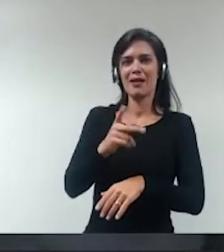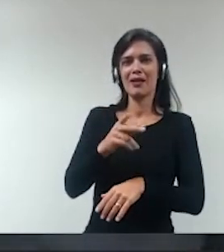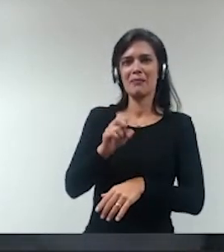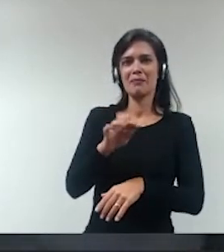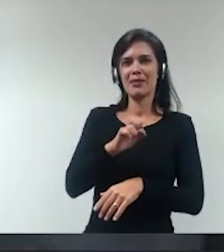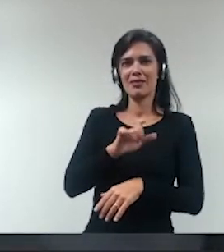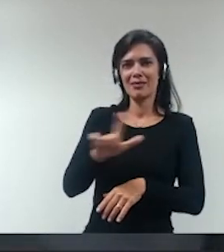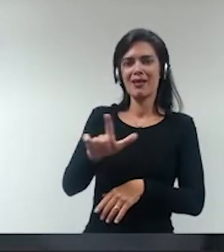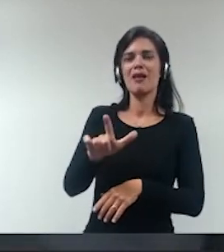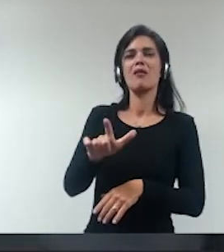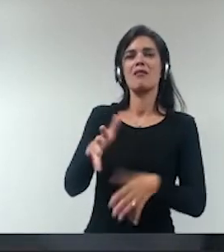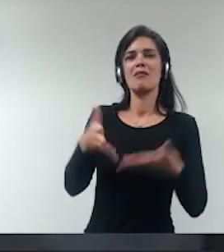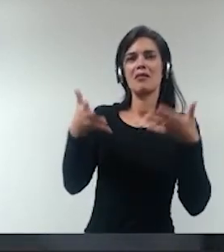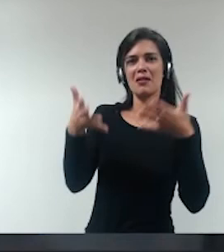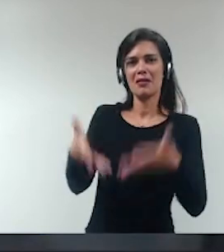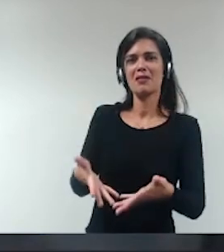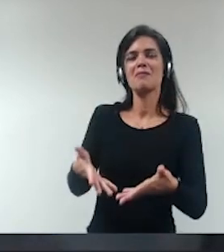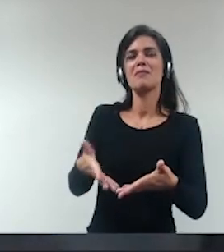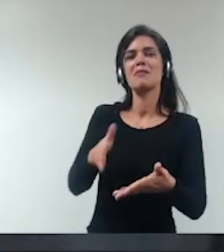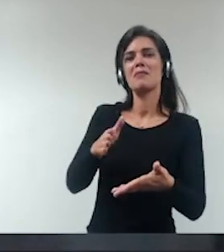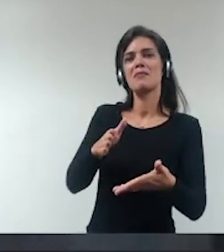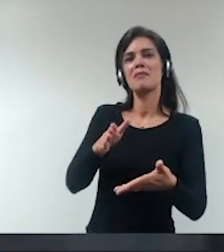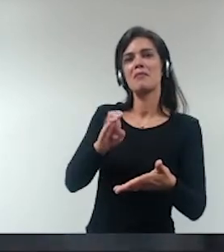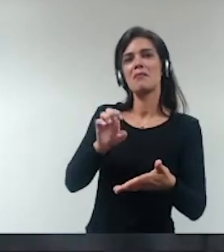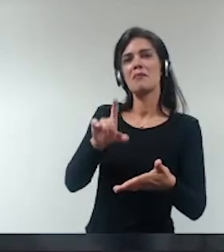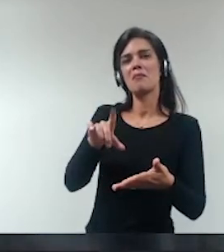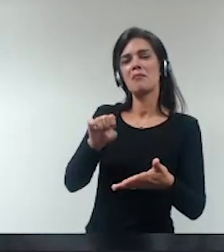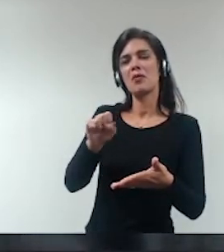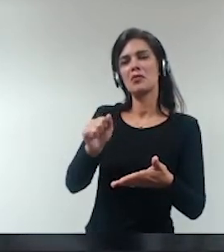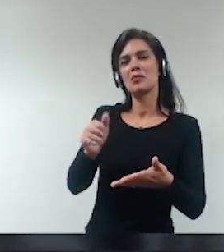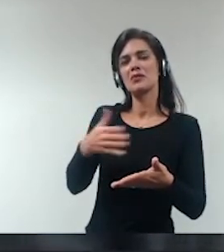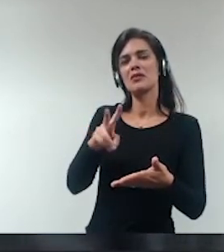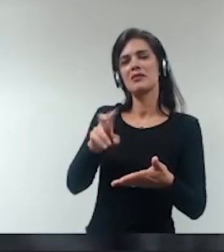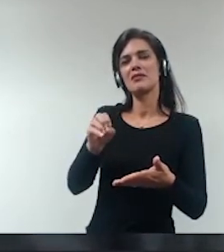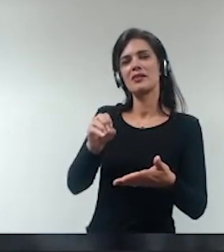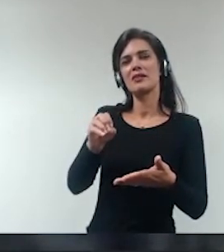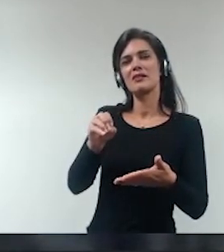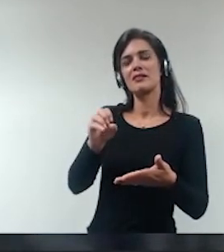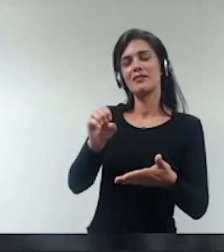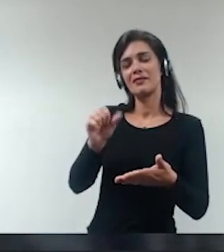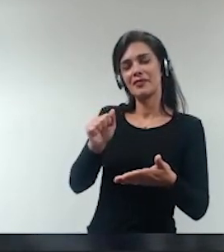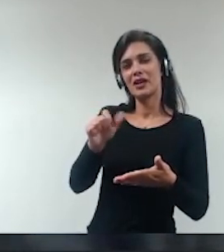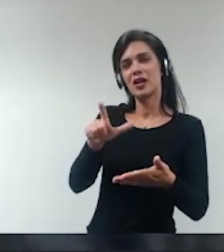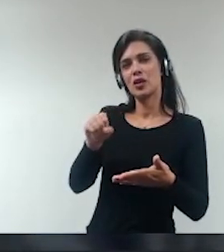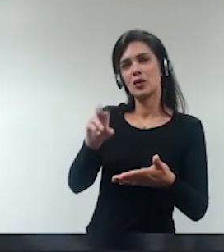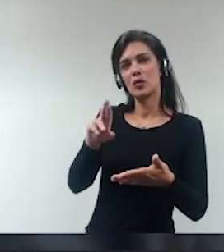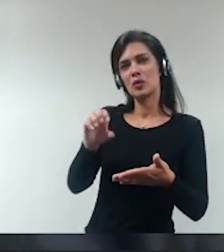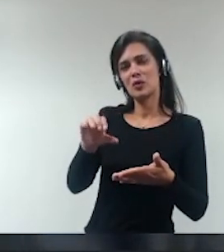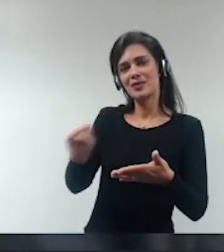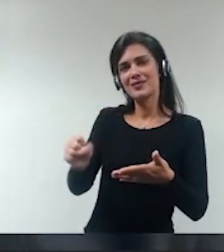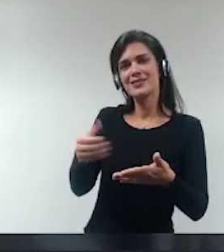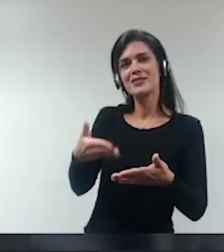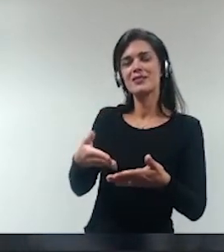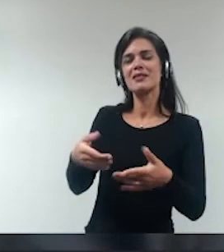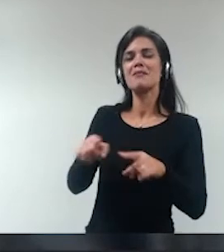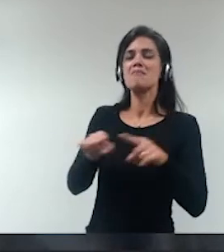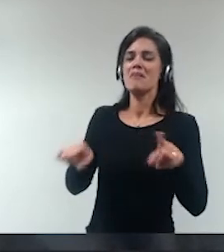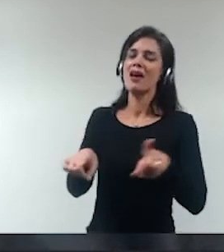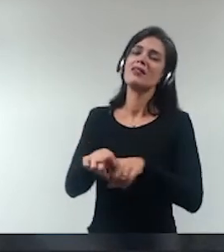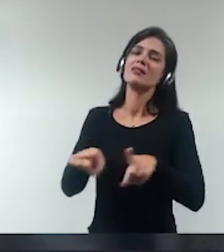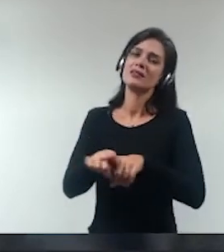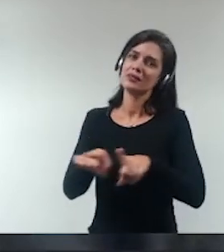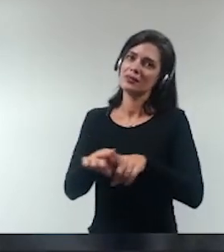mercado de bolsa de valores onde existem essas exigências das práticas de boa governança mas também